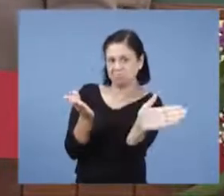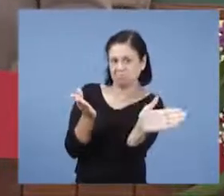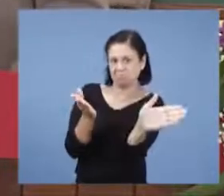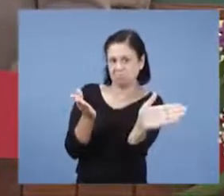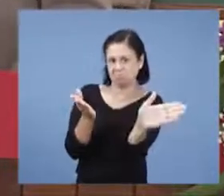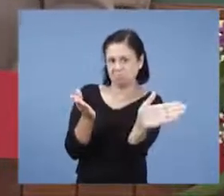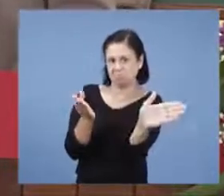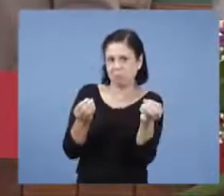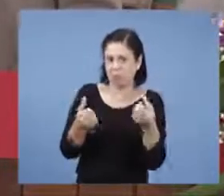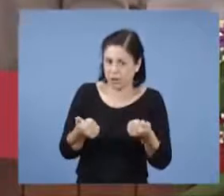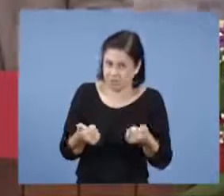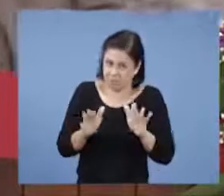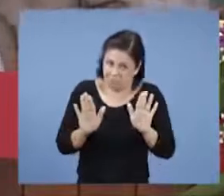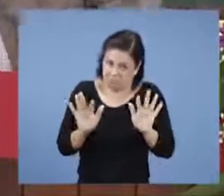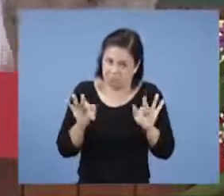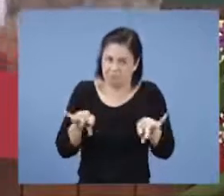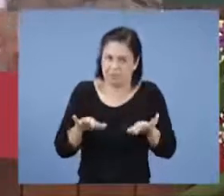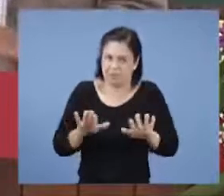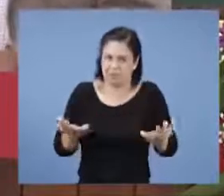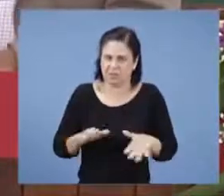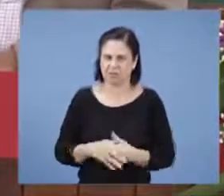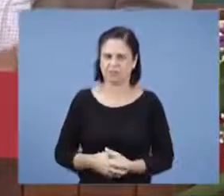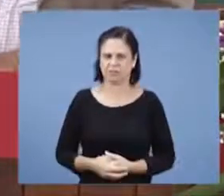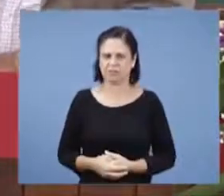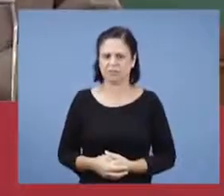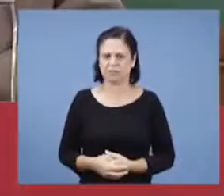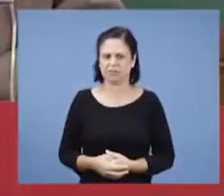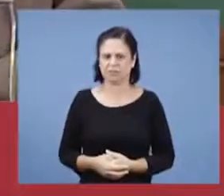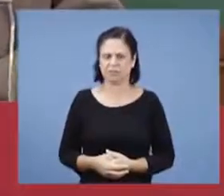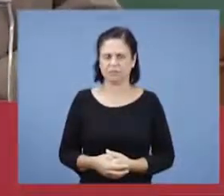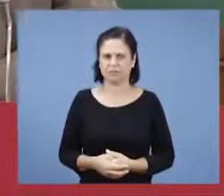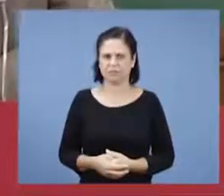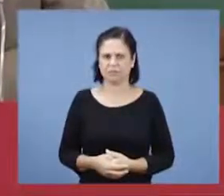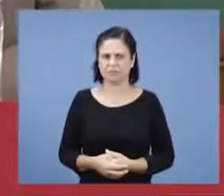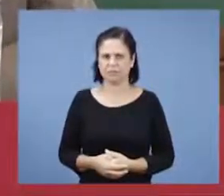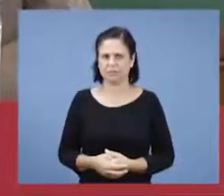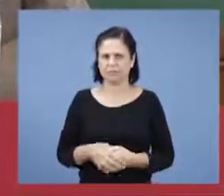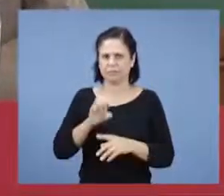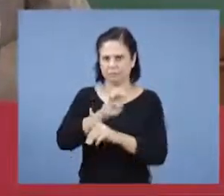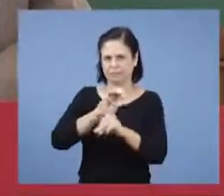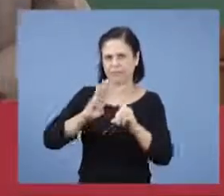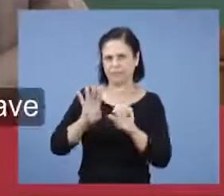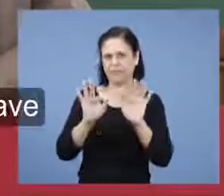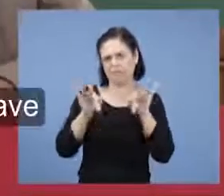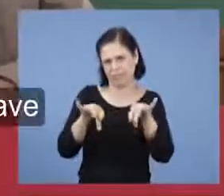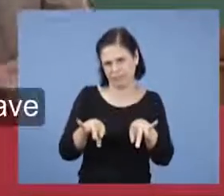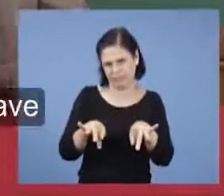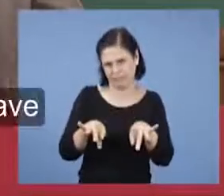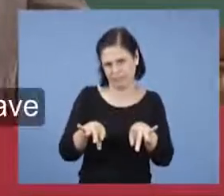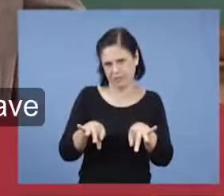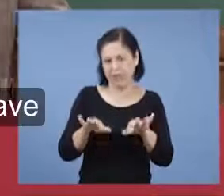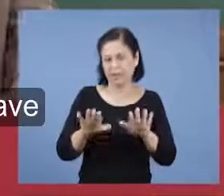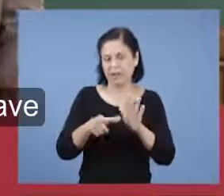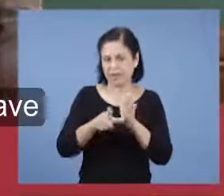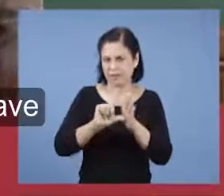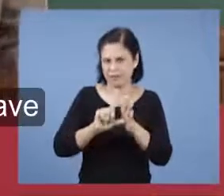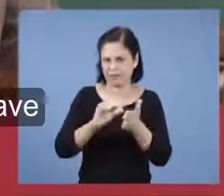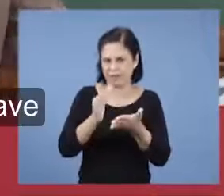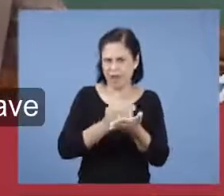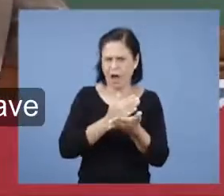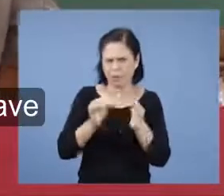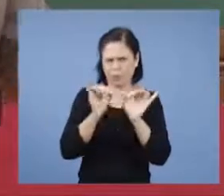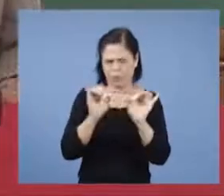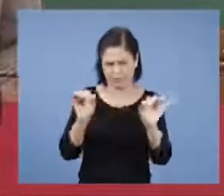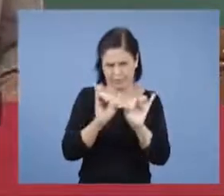Está encerrado então. Esse... Essa é nossa escola bíblica dominical. Com alguns avisos que nós queremos